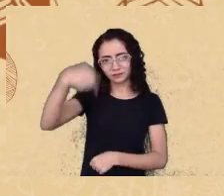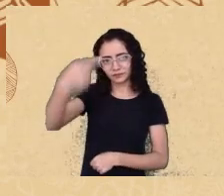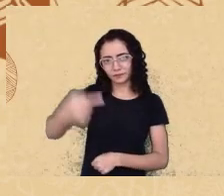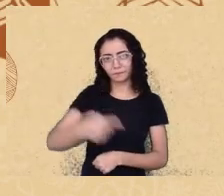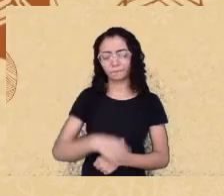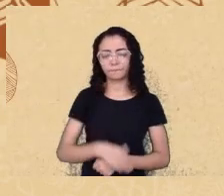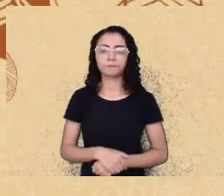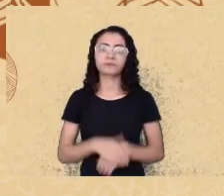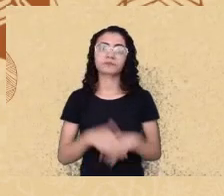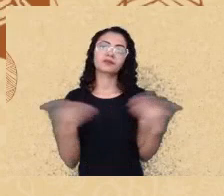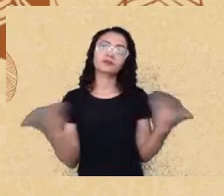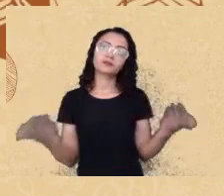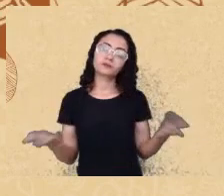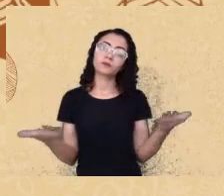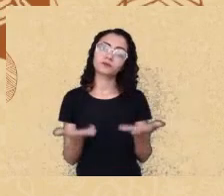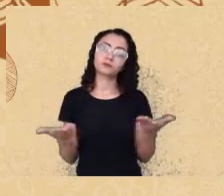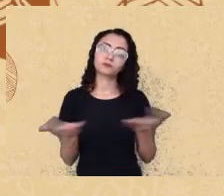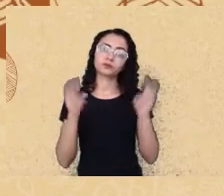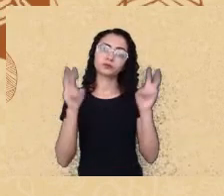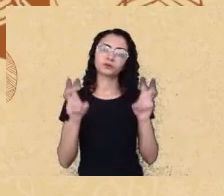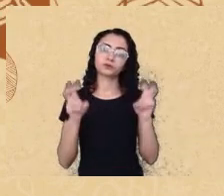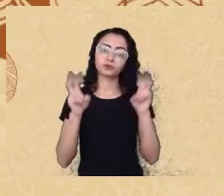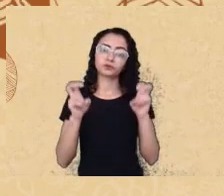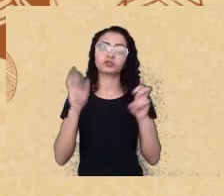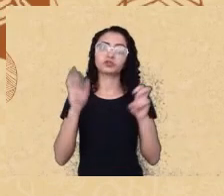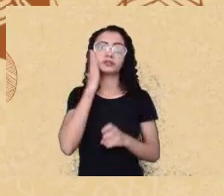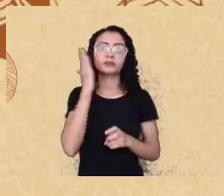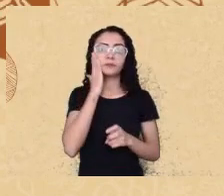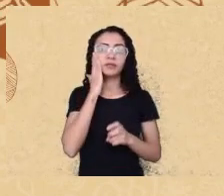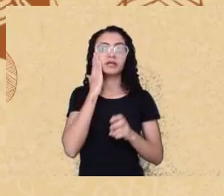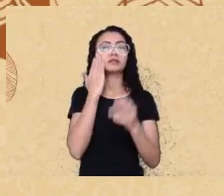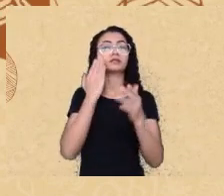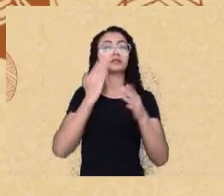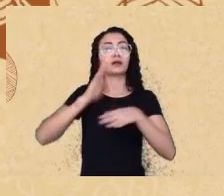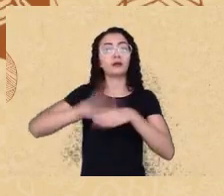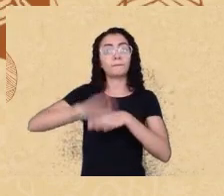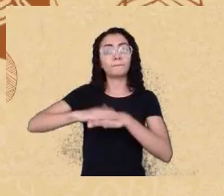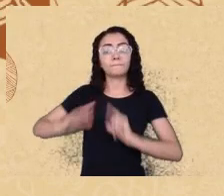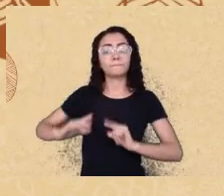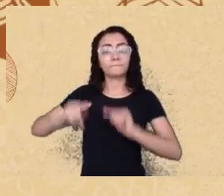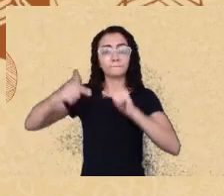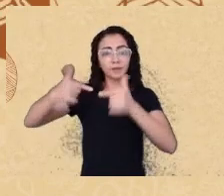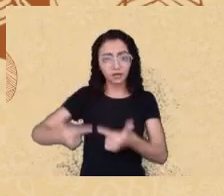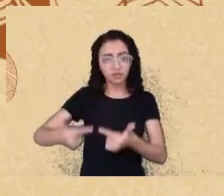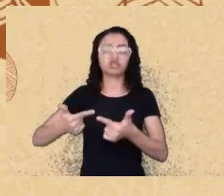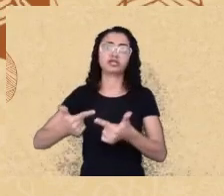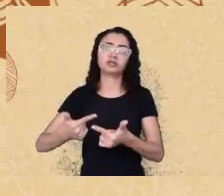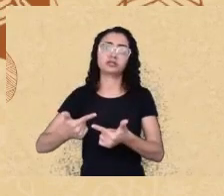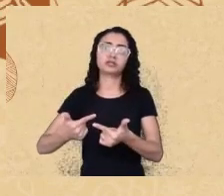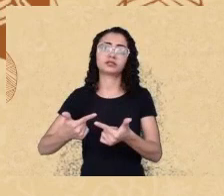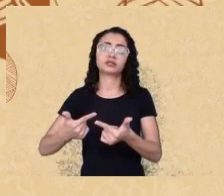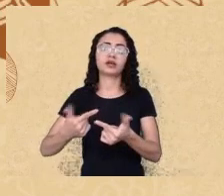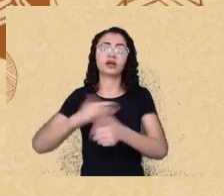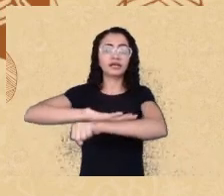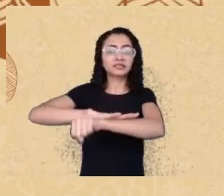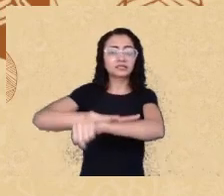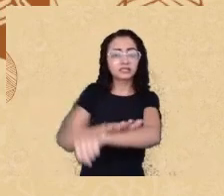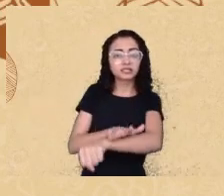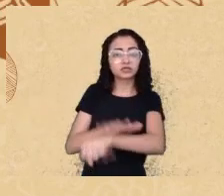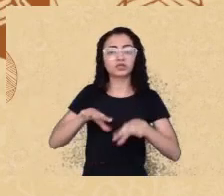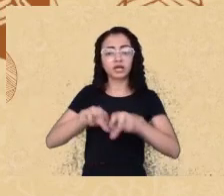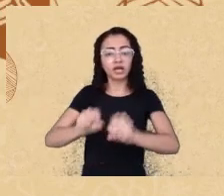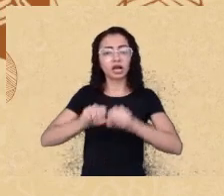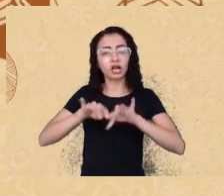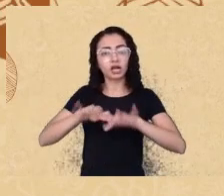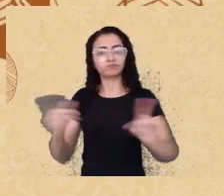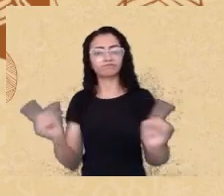hoje em saberes e práticas psicológicas antirracistas e decoloniais, representando a área de avaliação psicológica. Os convidados sou eu e a